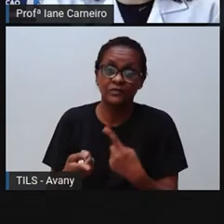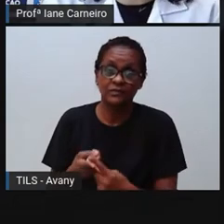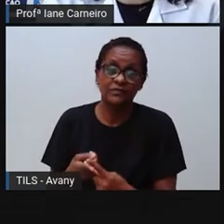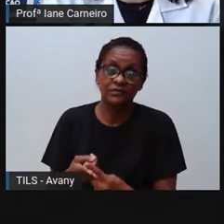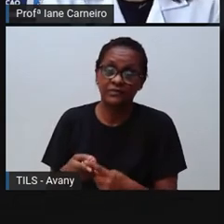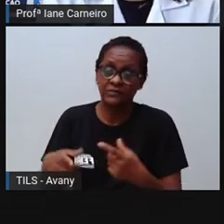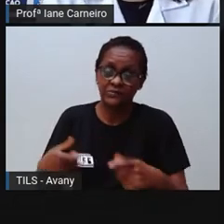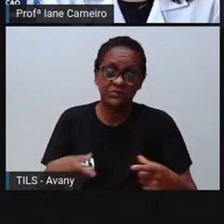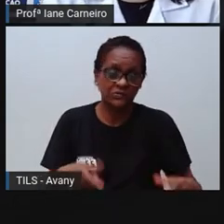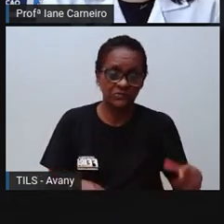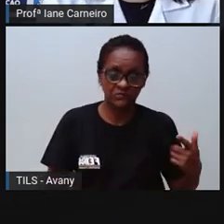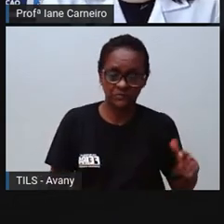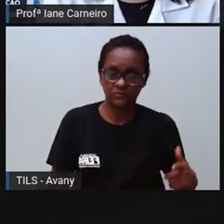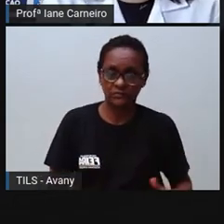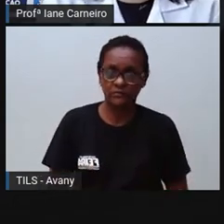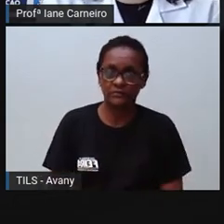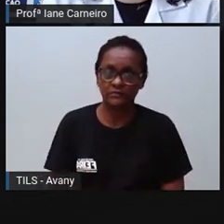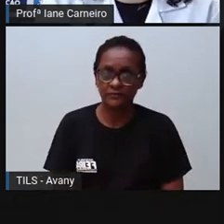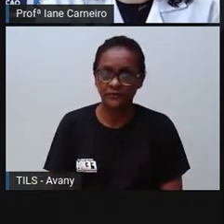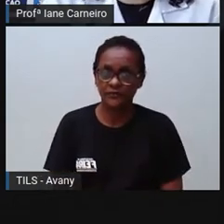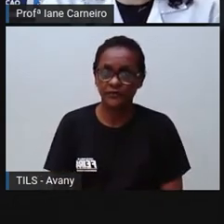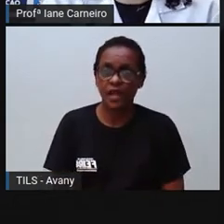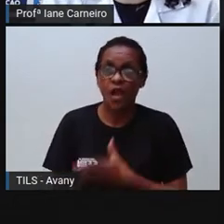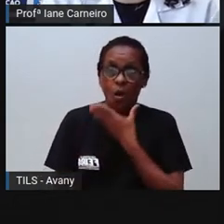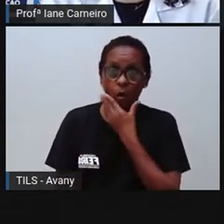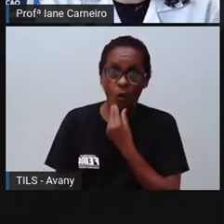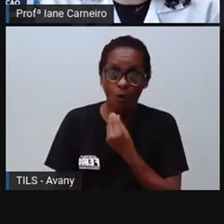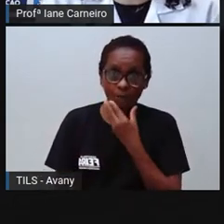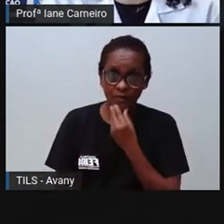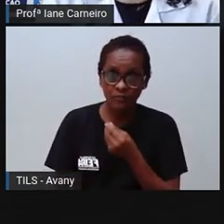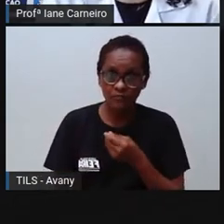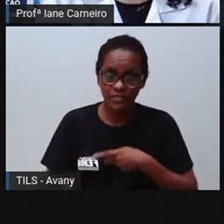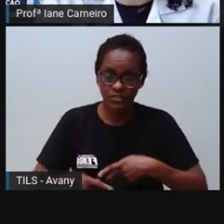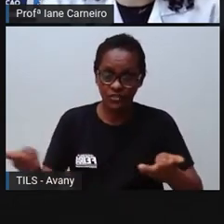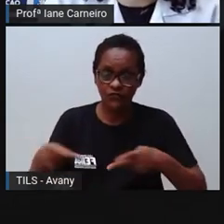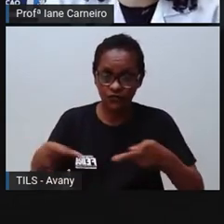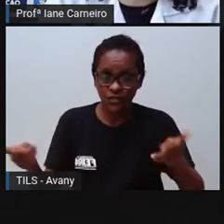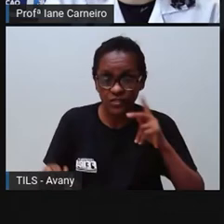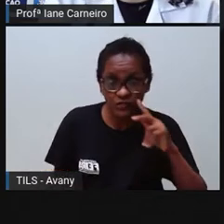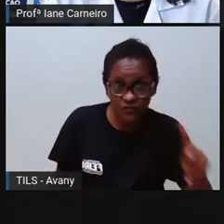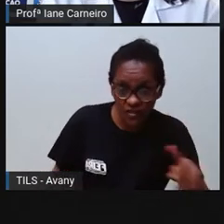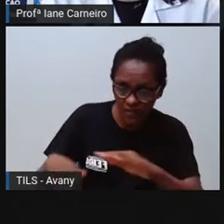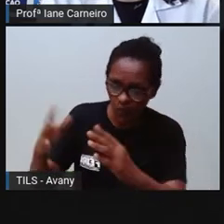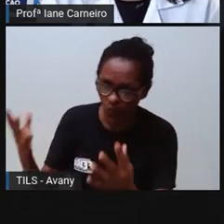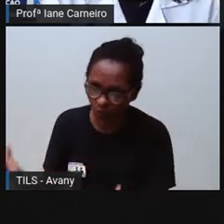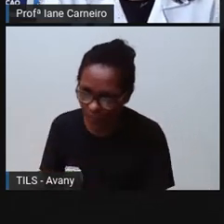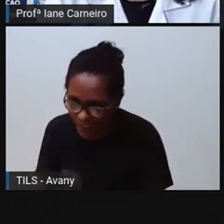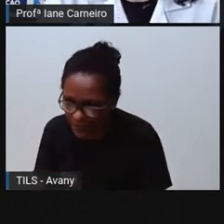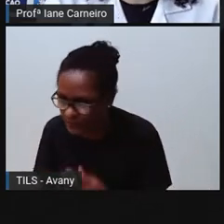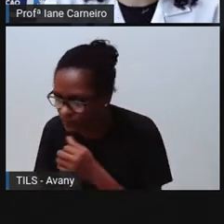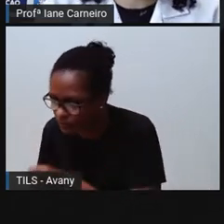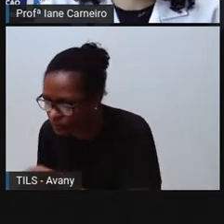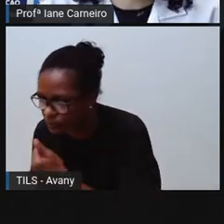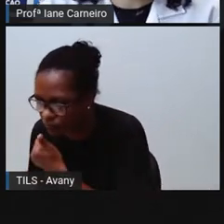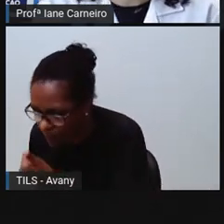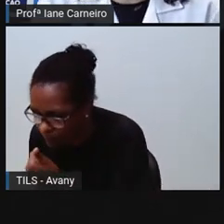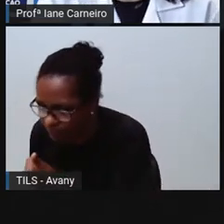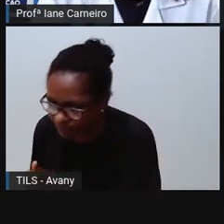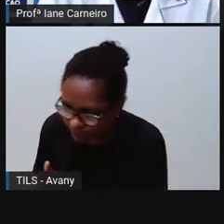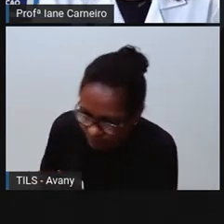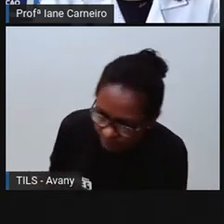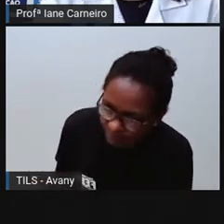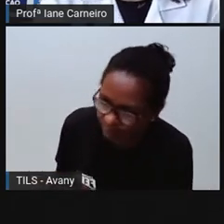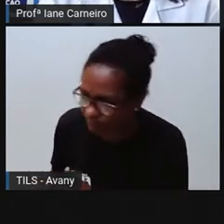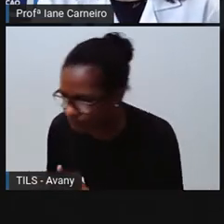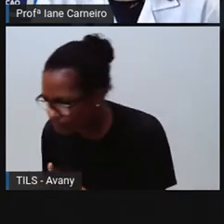rapaz que vende o gás, ele tem que ir lá conferir direitinho, se o gás tá instalado direitinho,